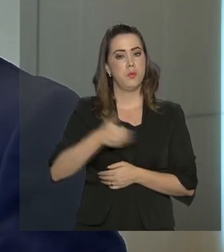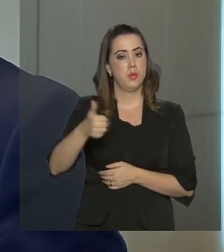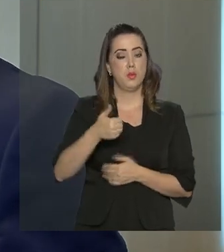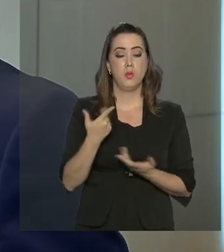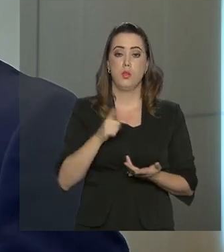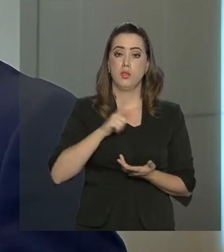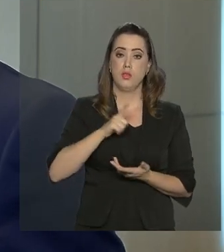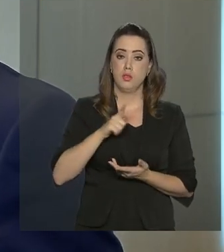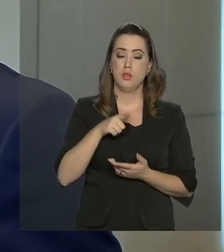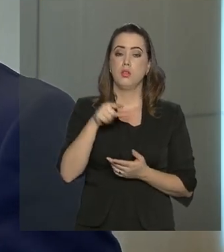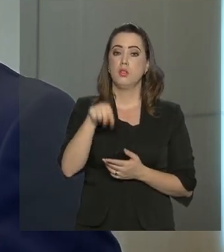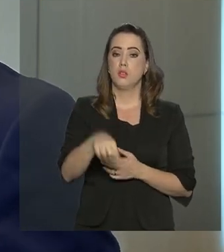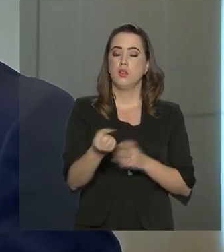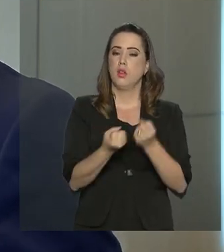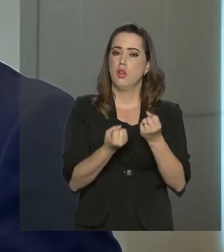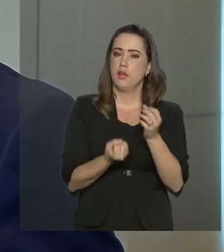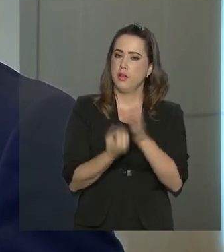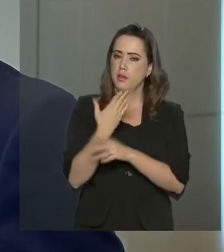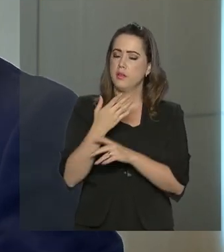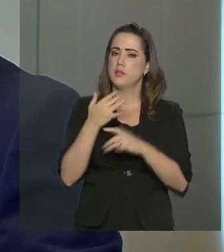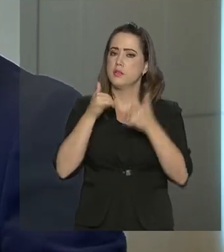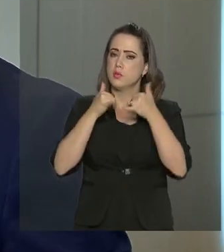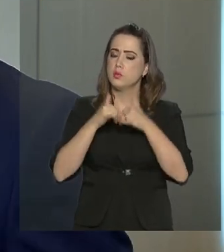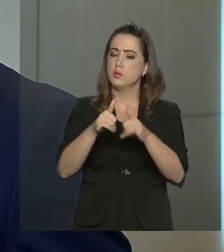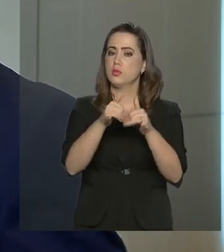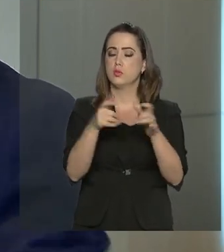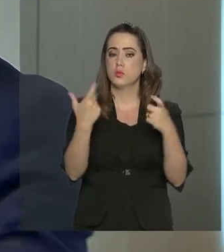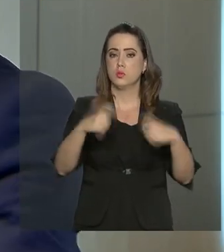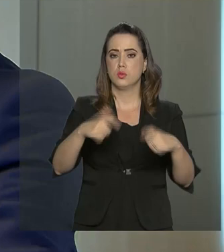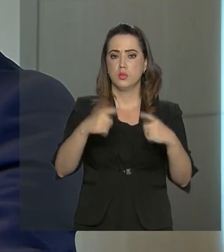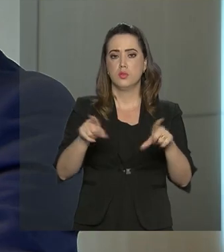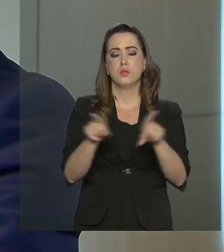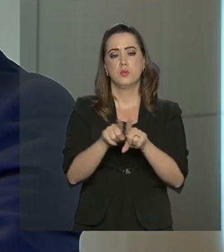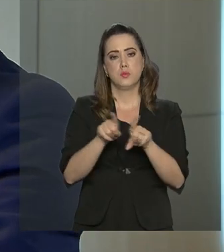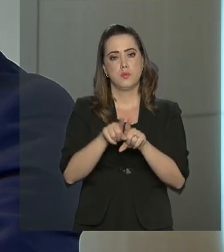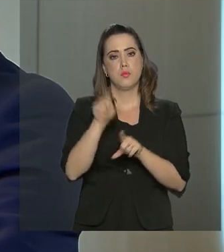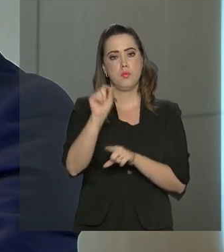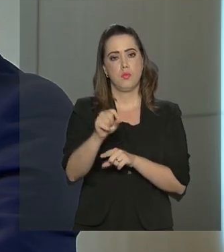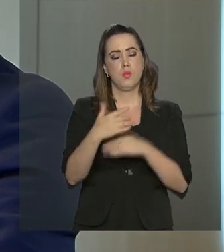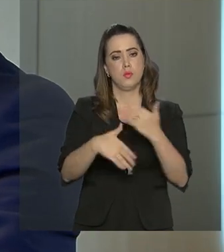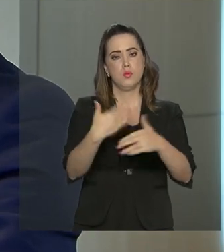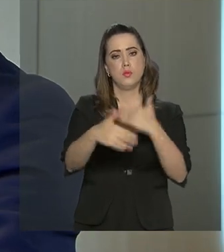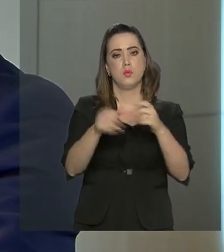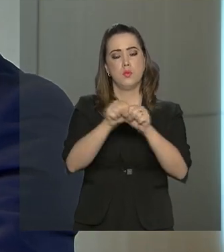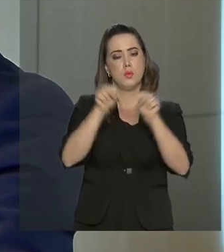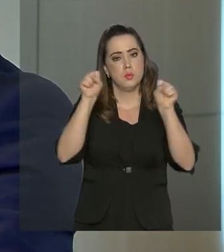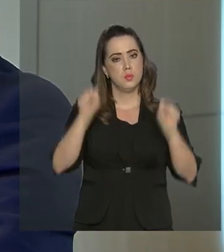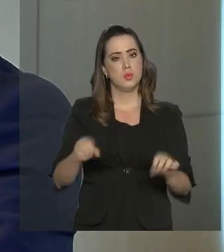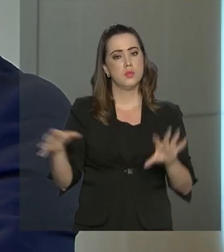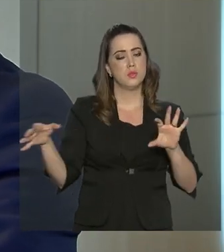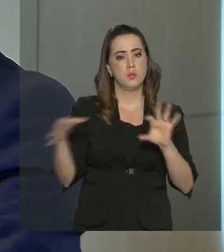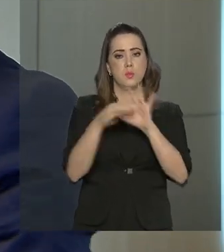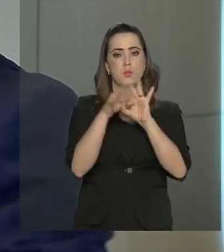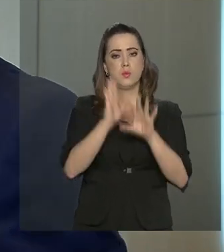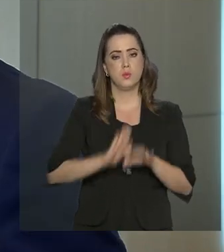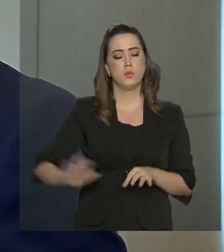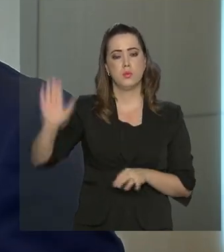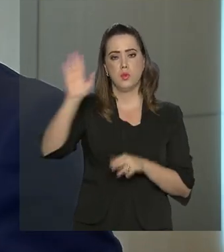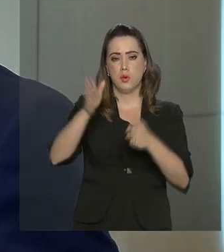Terá uma fonte de geração local e também o atendimento através do sistema interligado nacional,